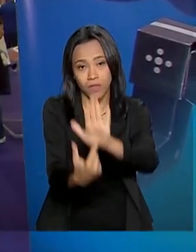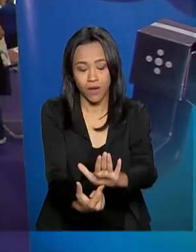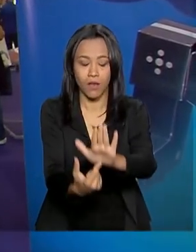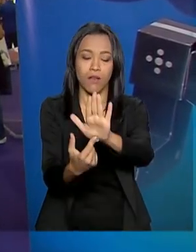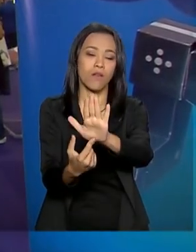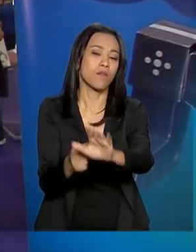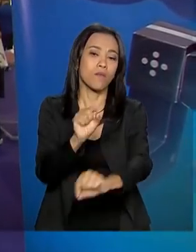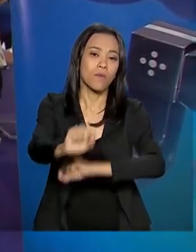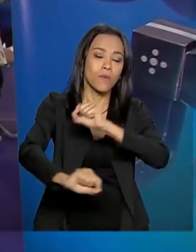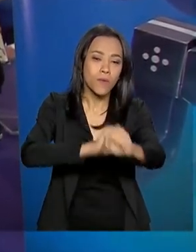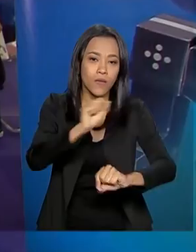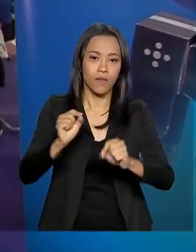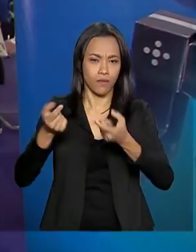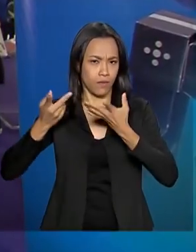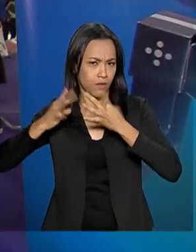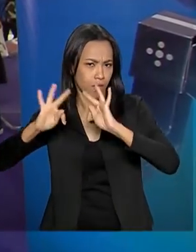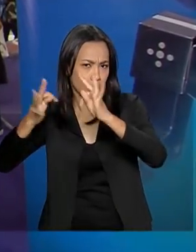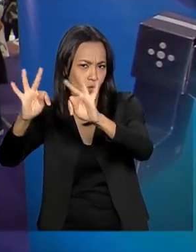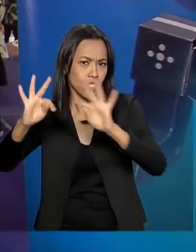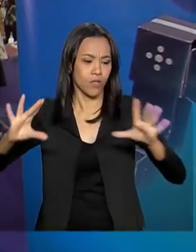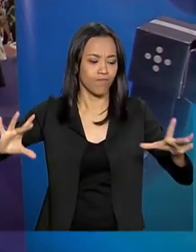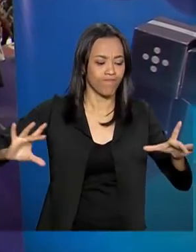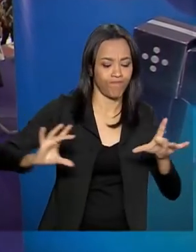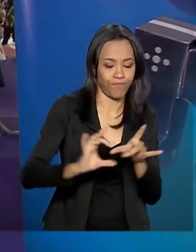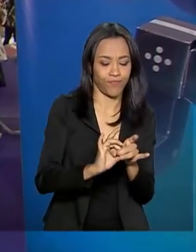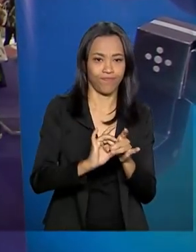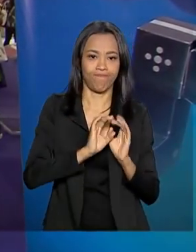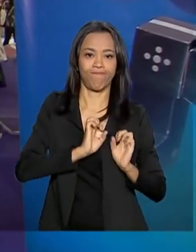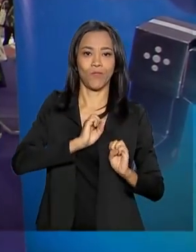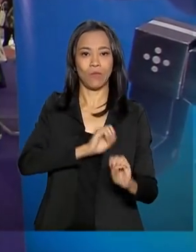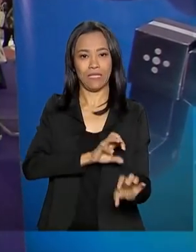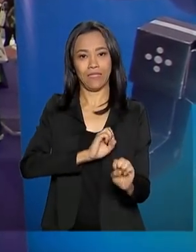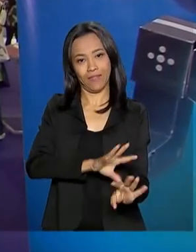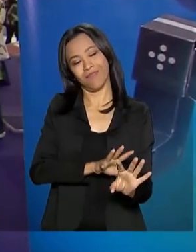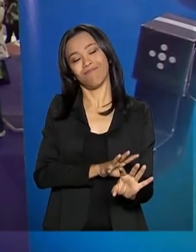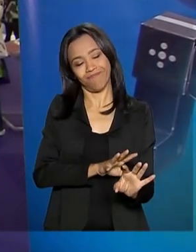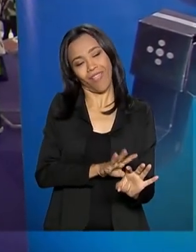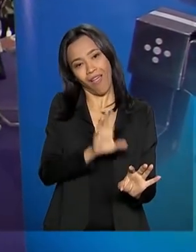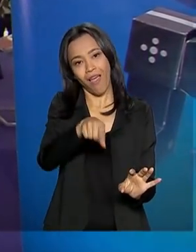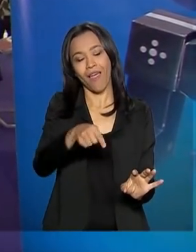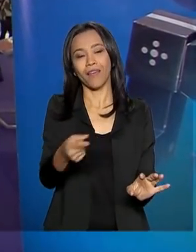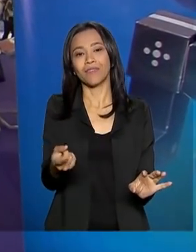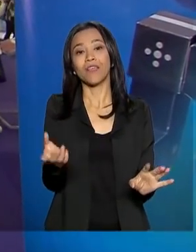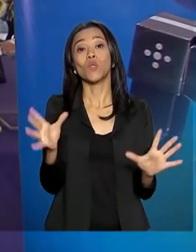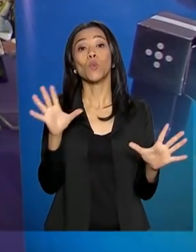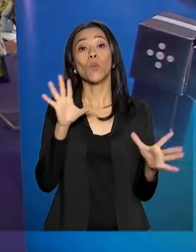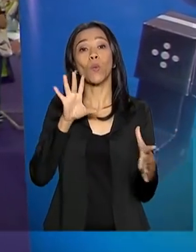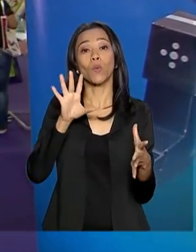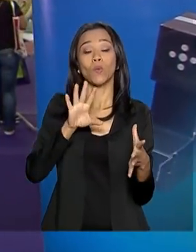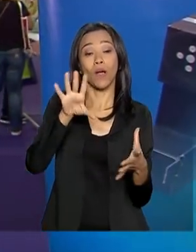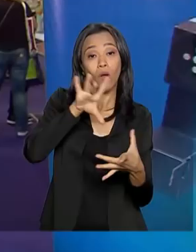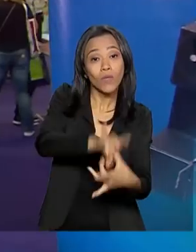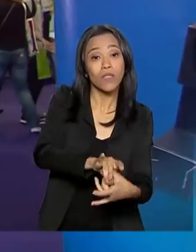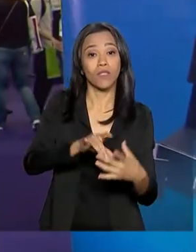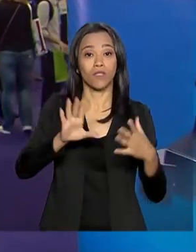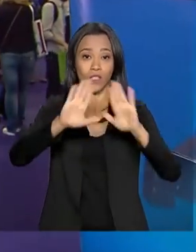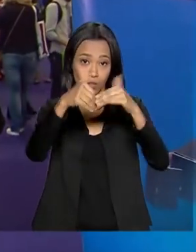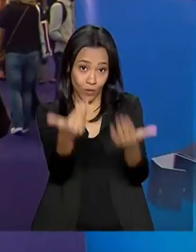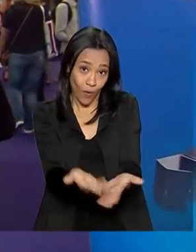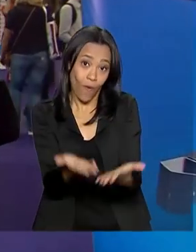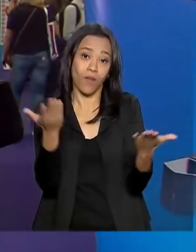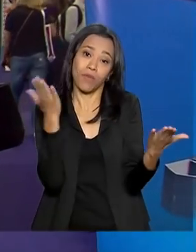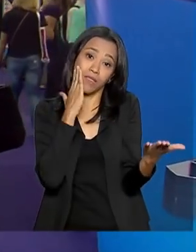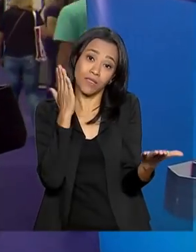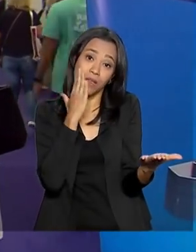entre tecnologia e educação para trazer a escola para os tempos atuais em que esse